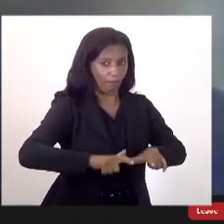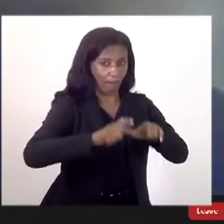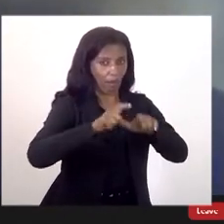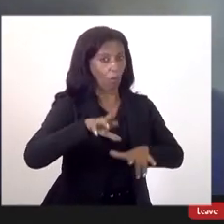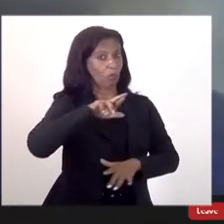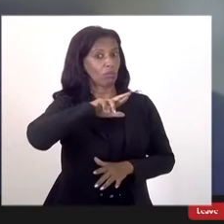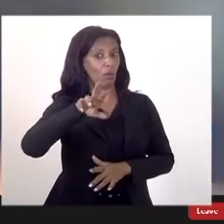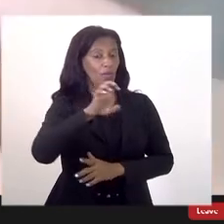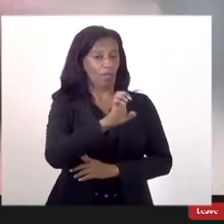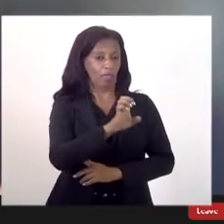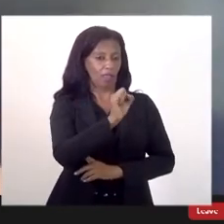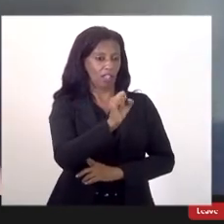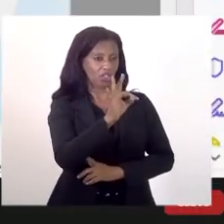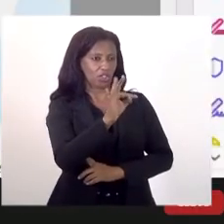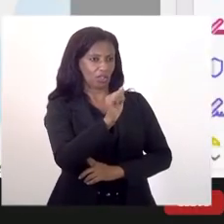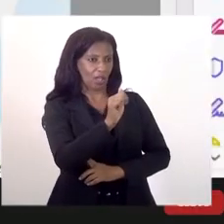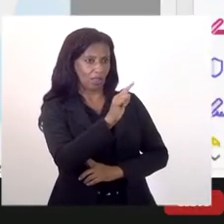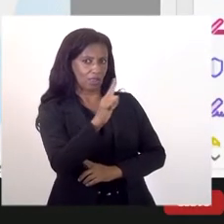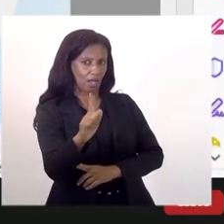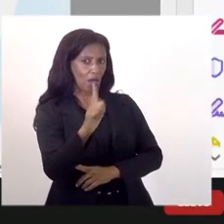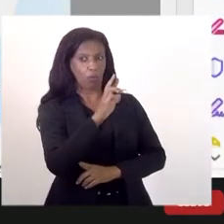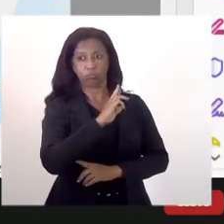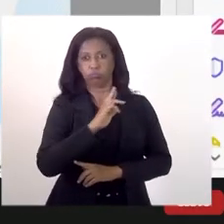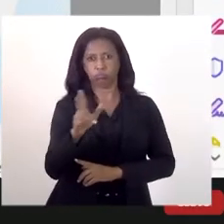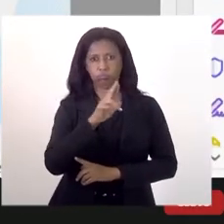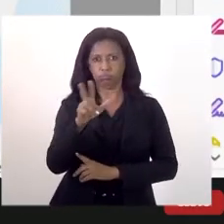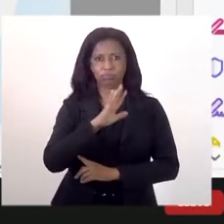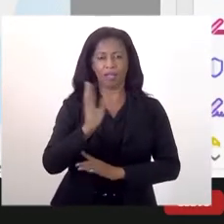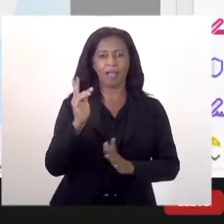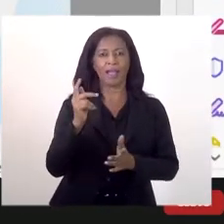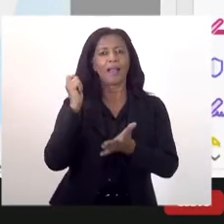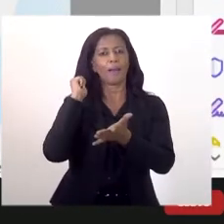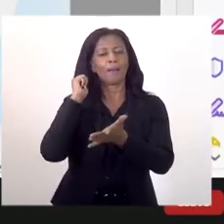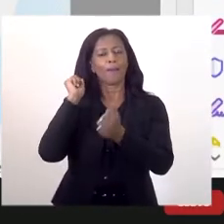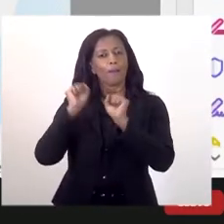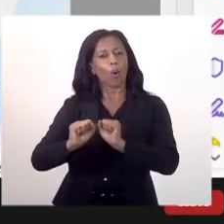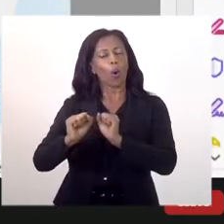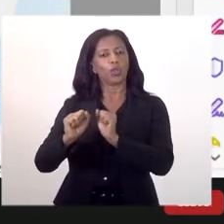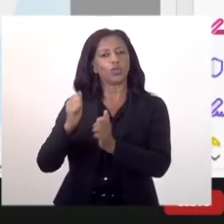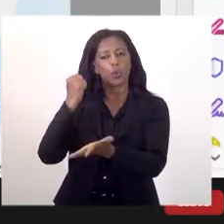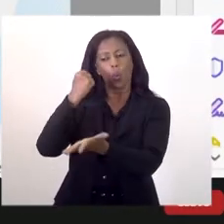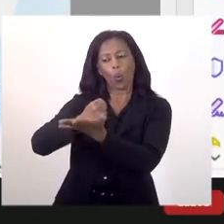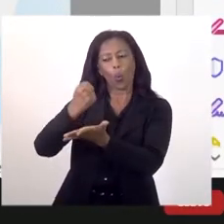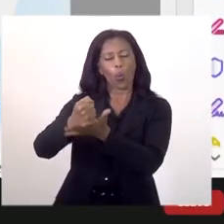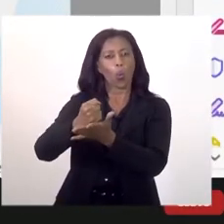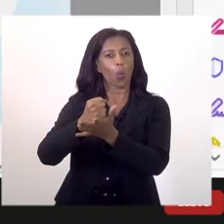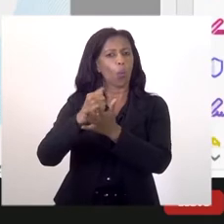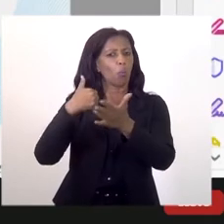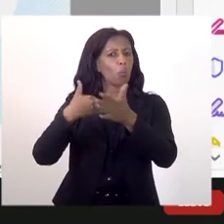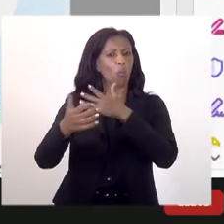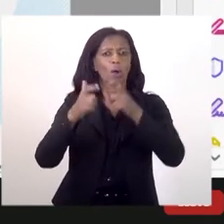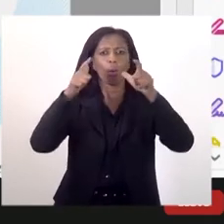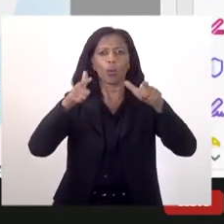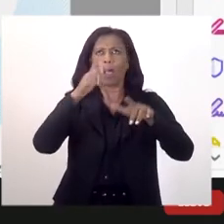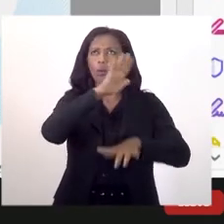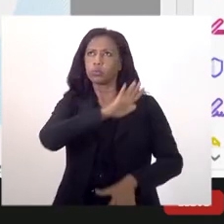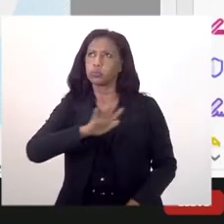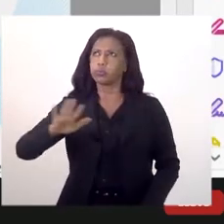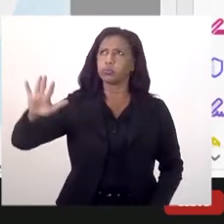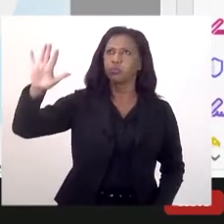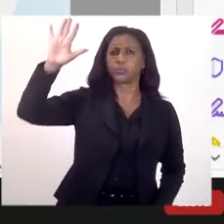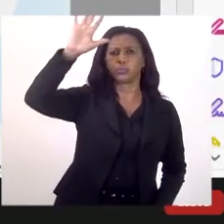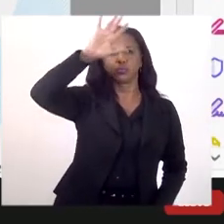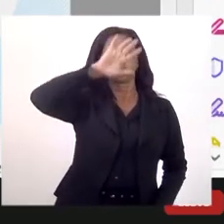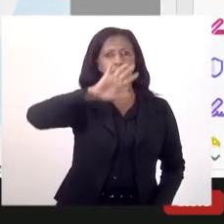legais para te contratar em qualquer lugar do mundo e ela não é uma... não são multinacionais que não